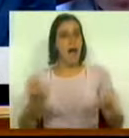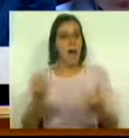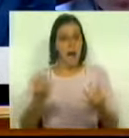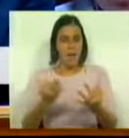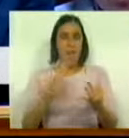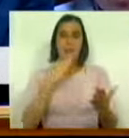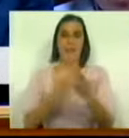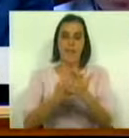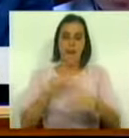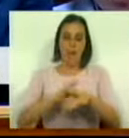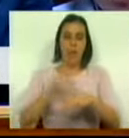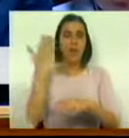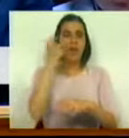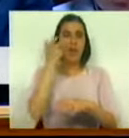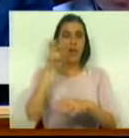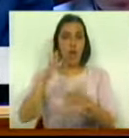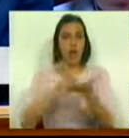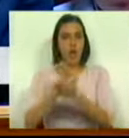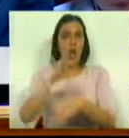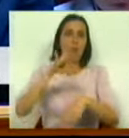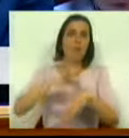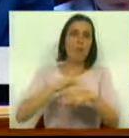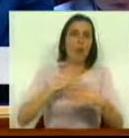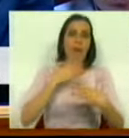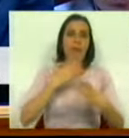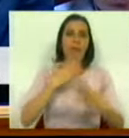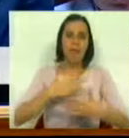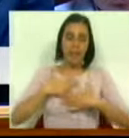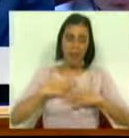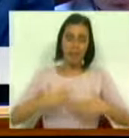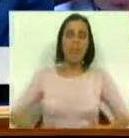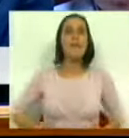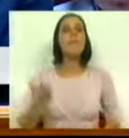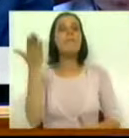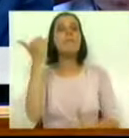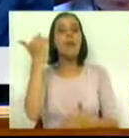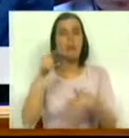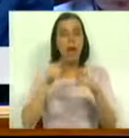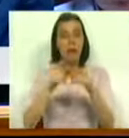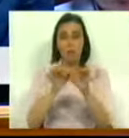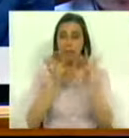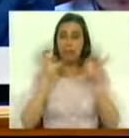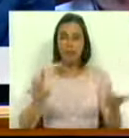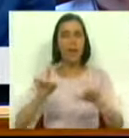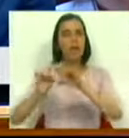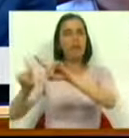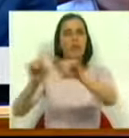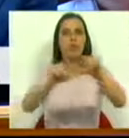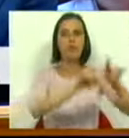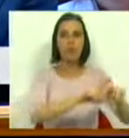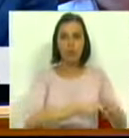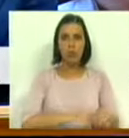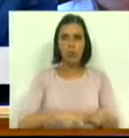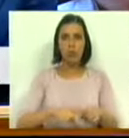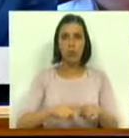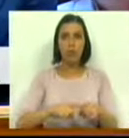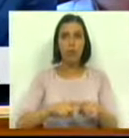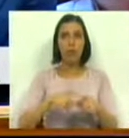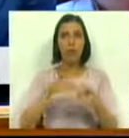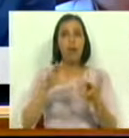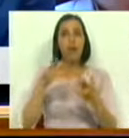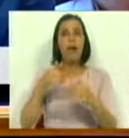repercussões da doença crónica ou patologia incapacitante serem transversais a várias entidades de intervenção